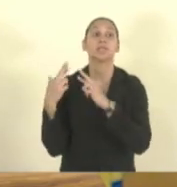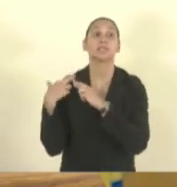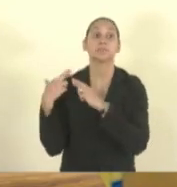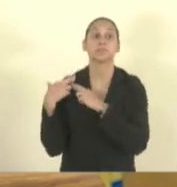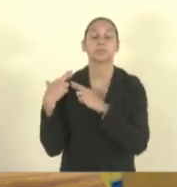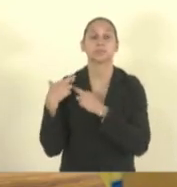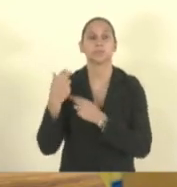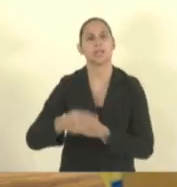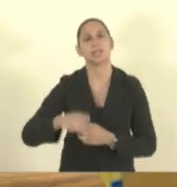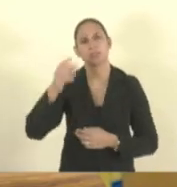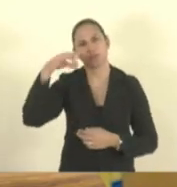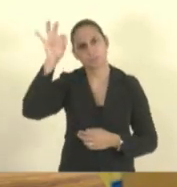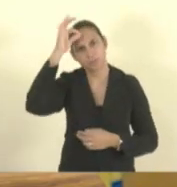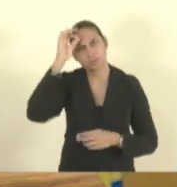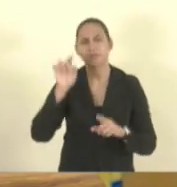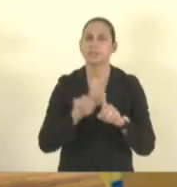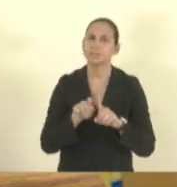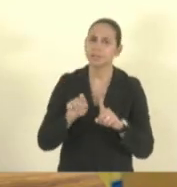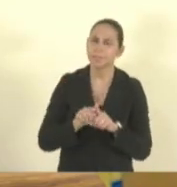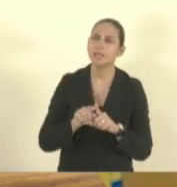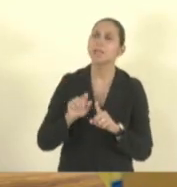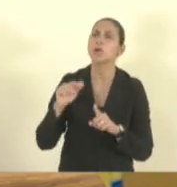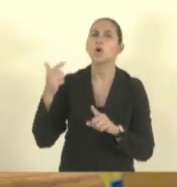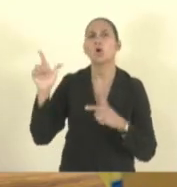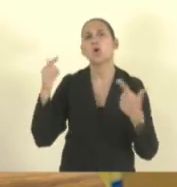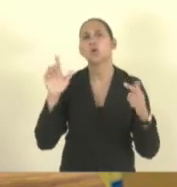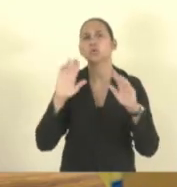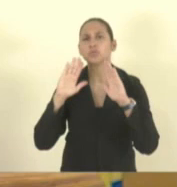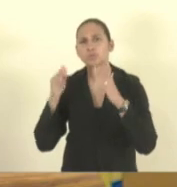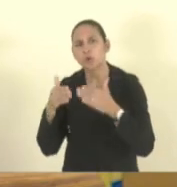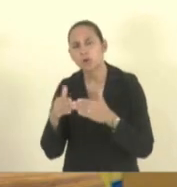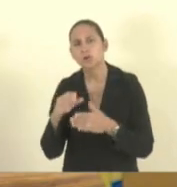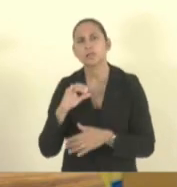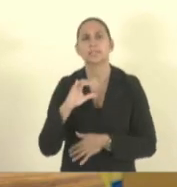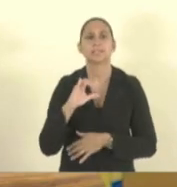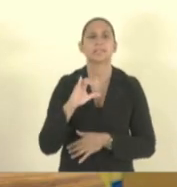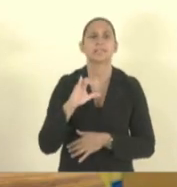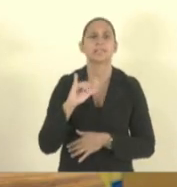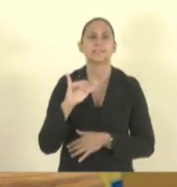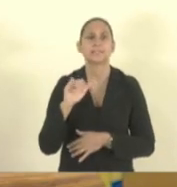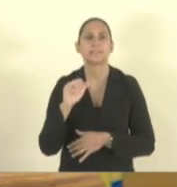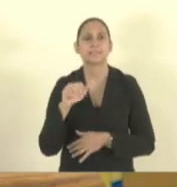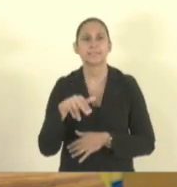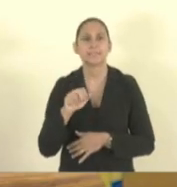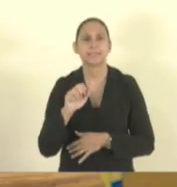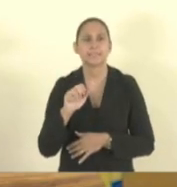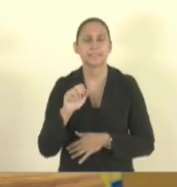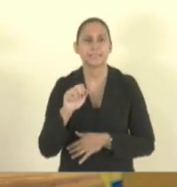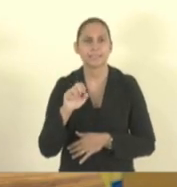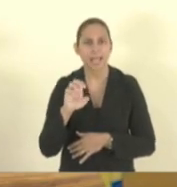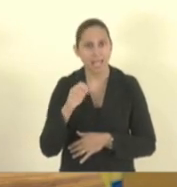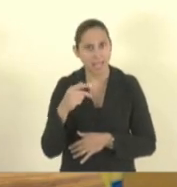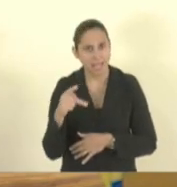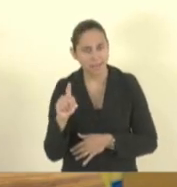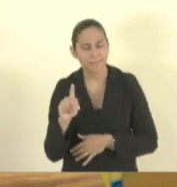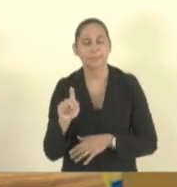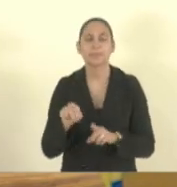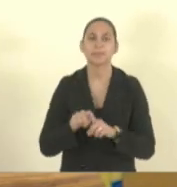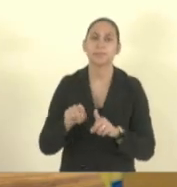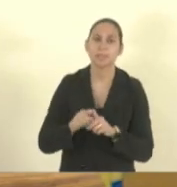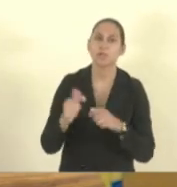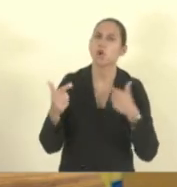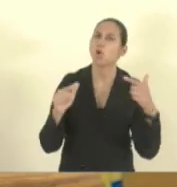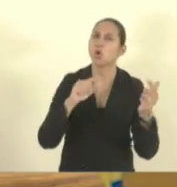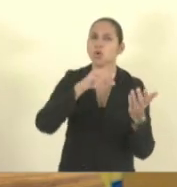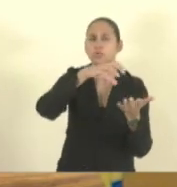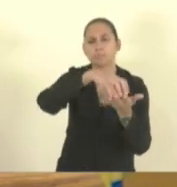assim como os outros fóruns dentro do próprio Sinep dentro dos espaços populares que se aglutinam para